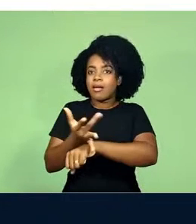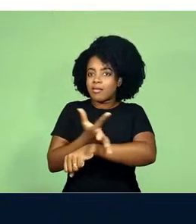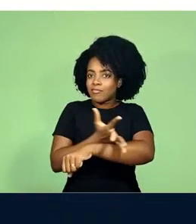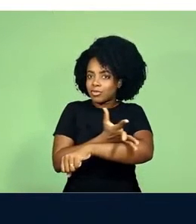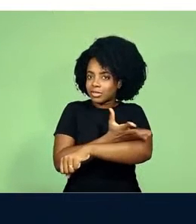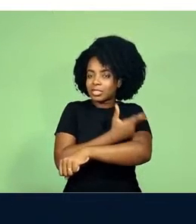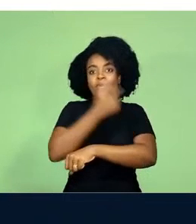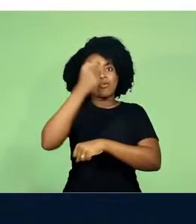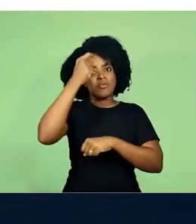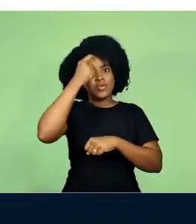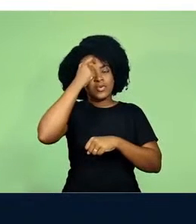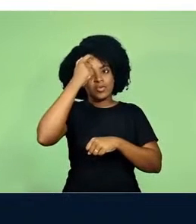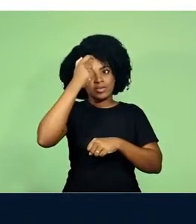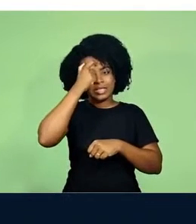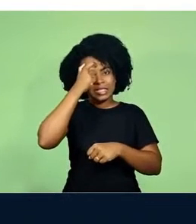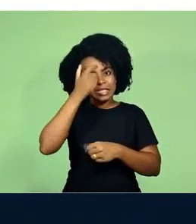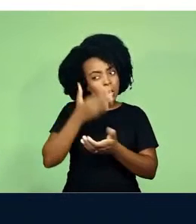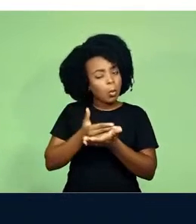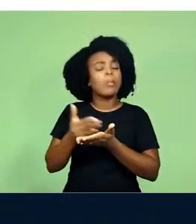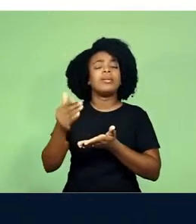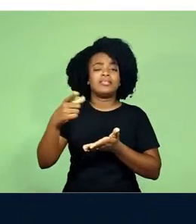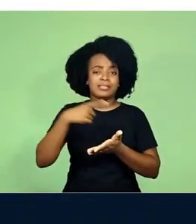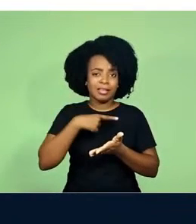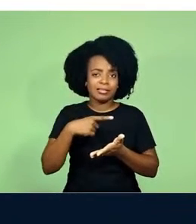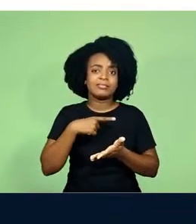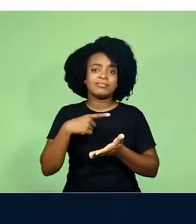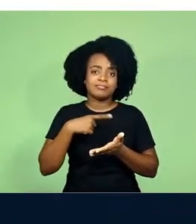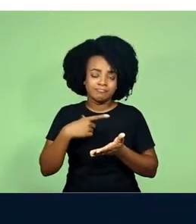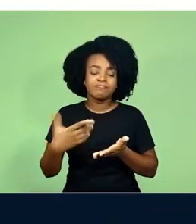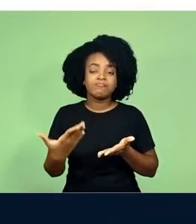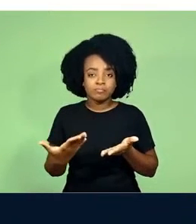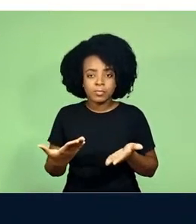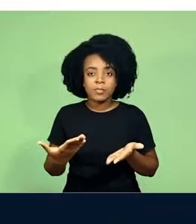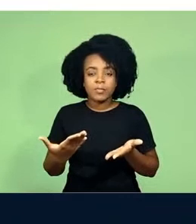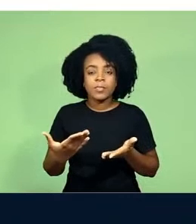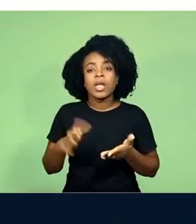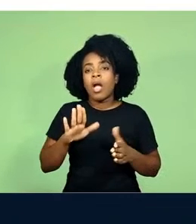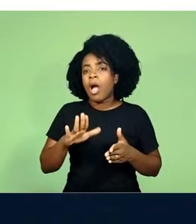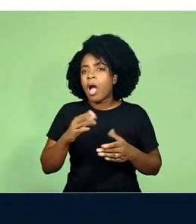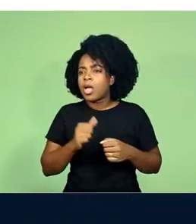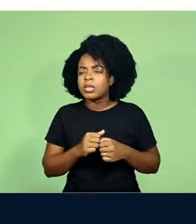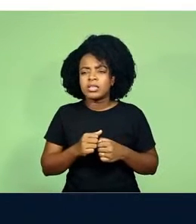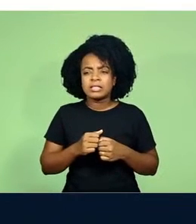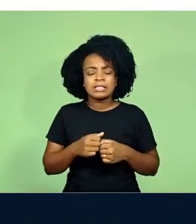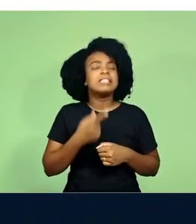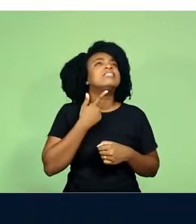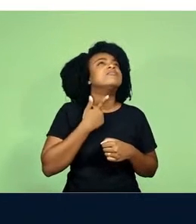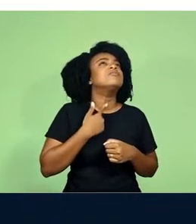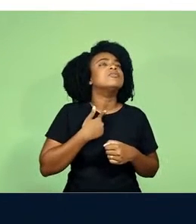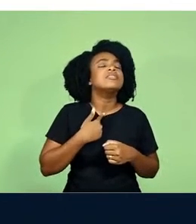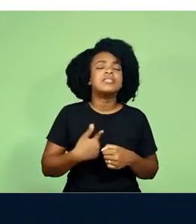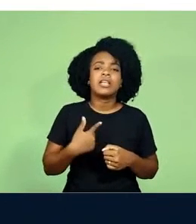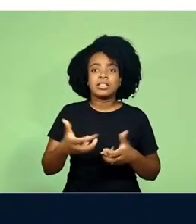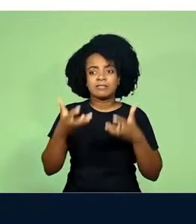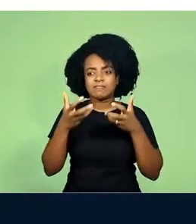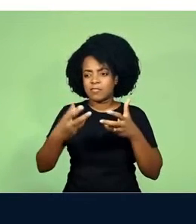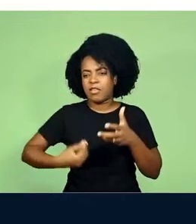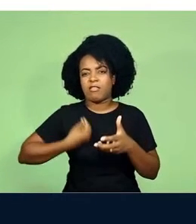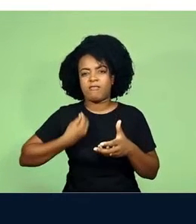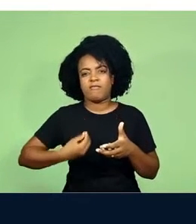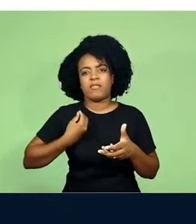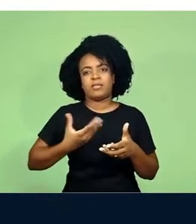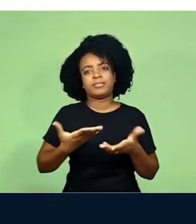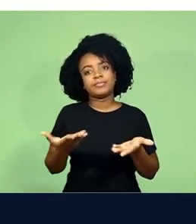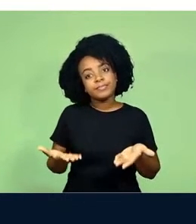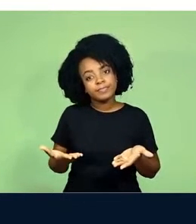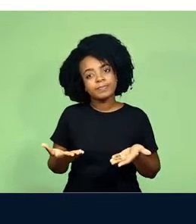sendo acionadas e despertando neles essa vontade de